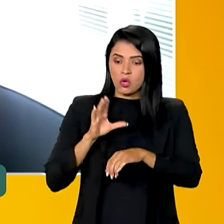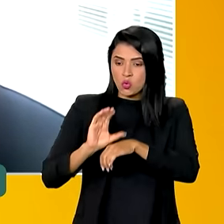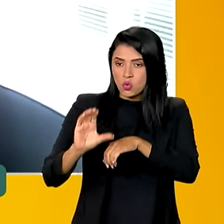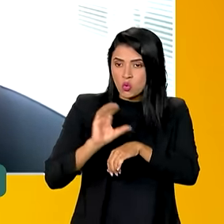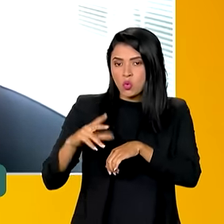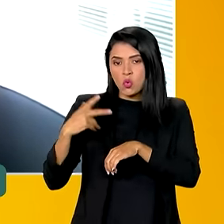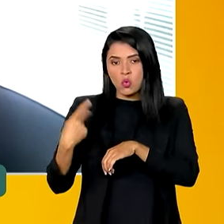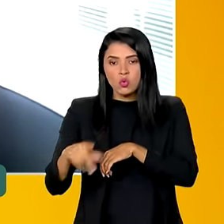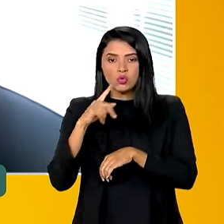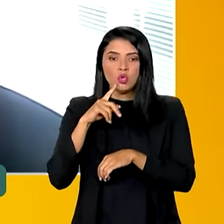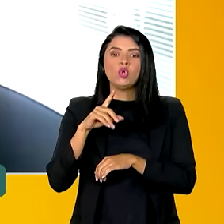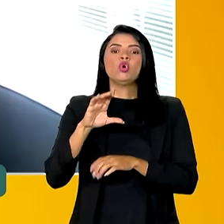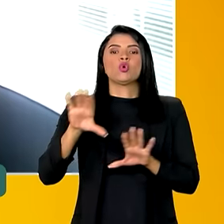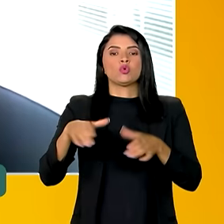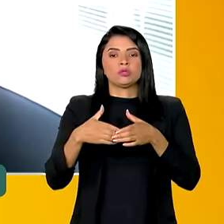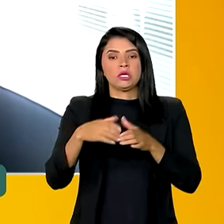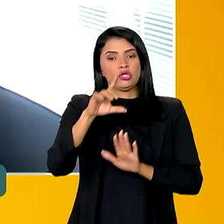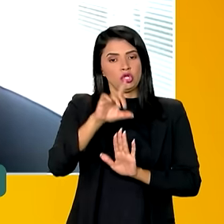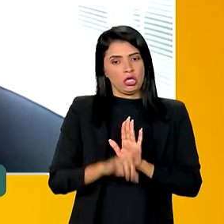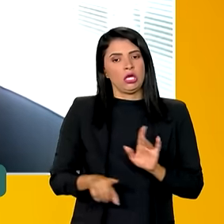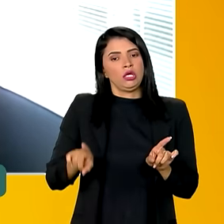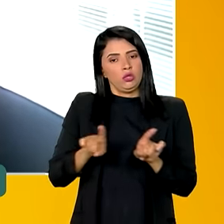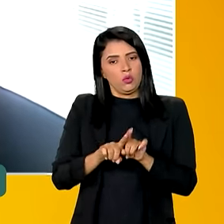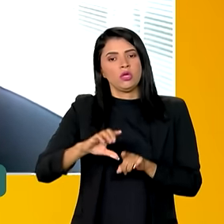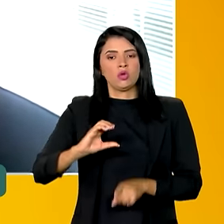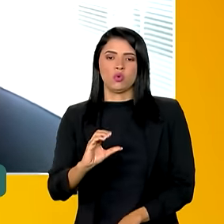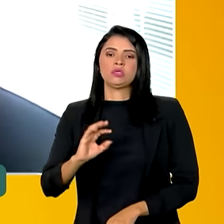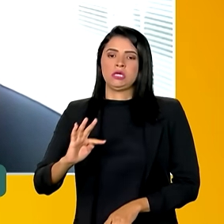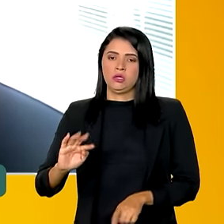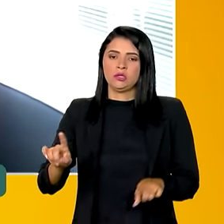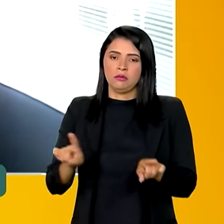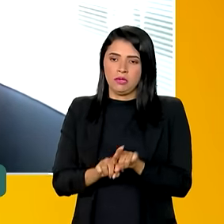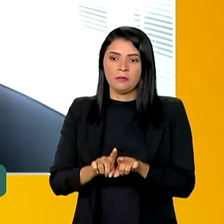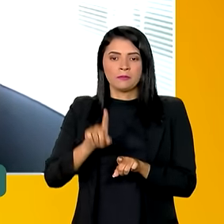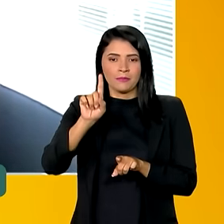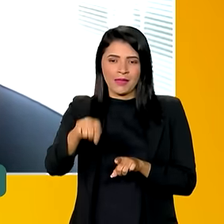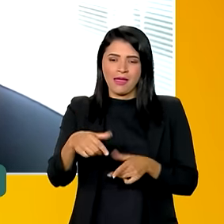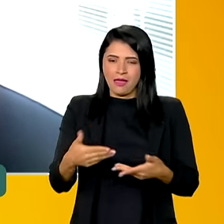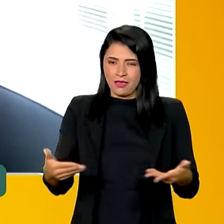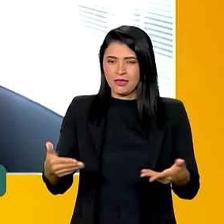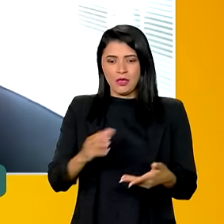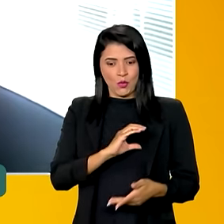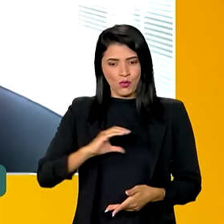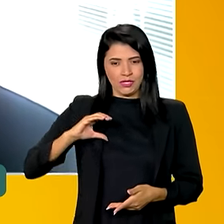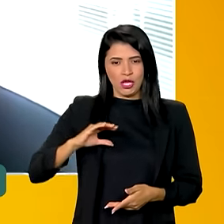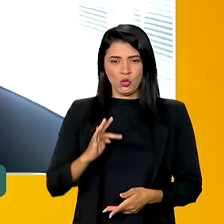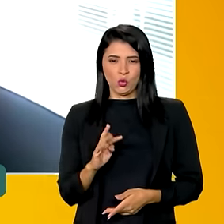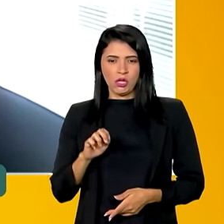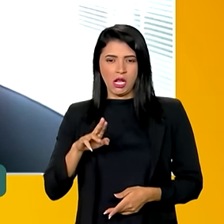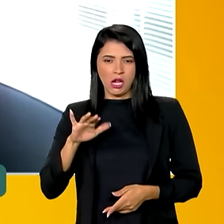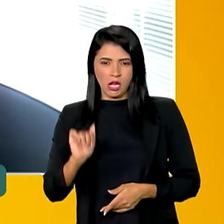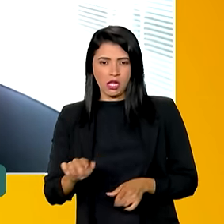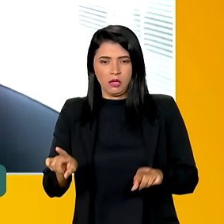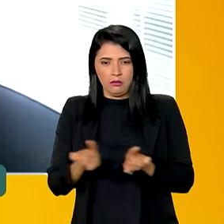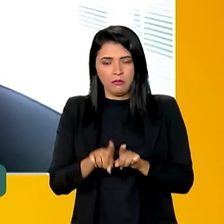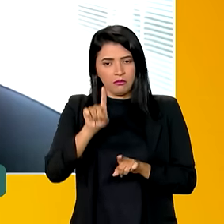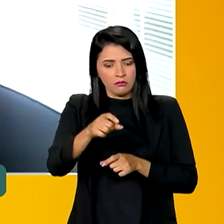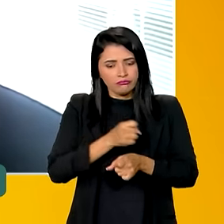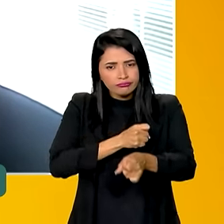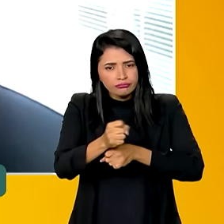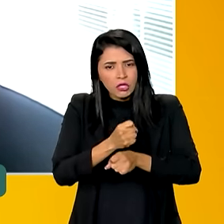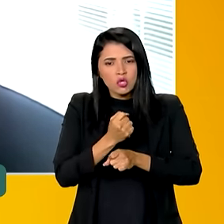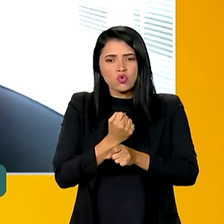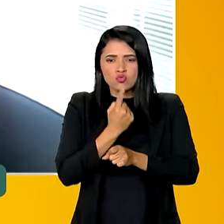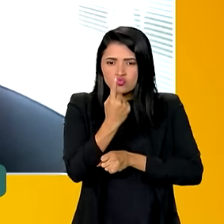conselhos de direitos e conselhos tutelares. Com isso, nesse ano de trabalho, ano e meio